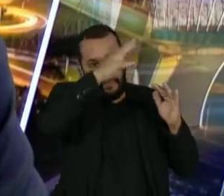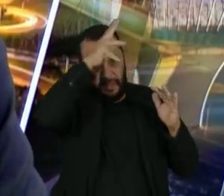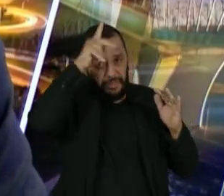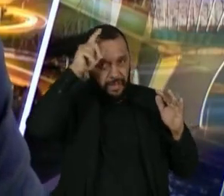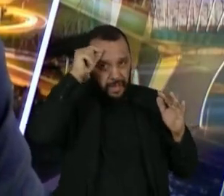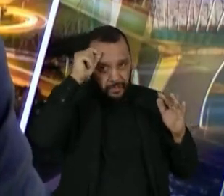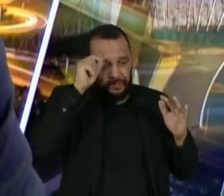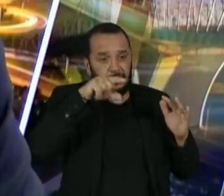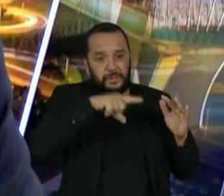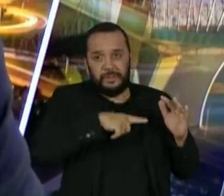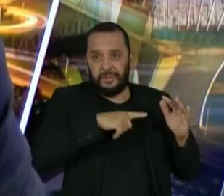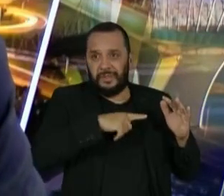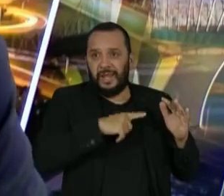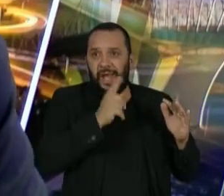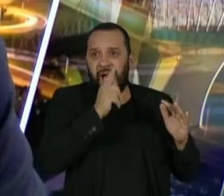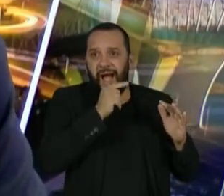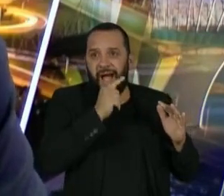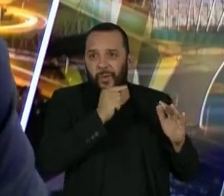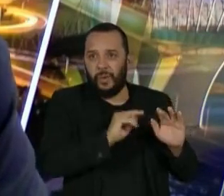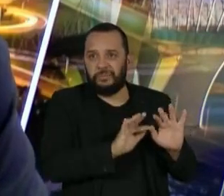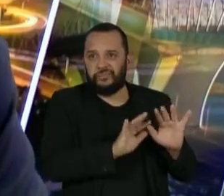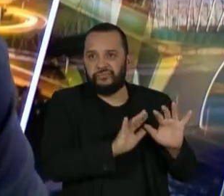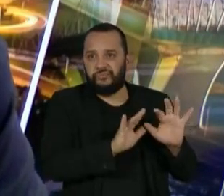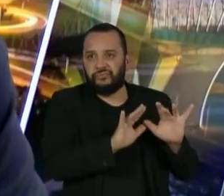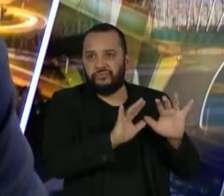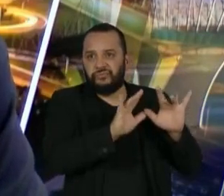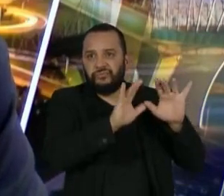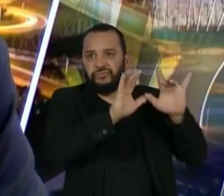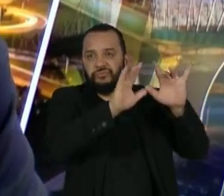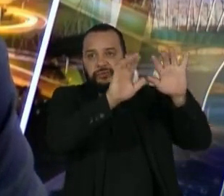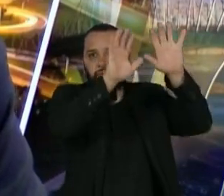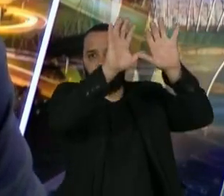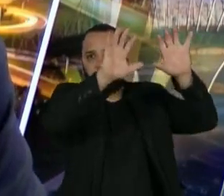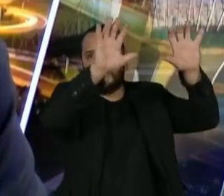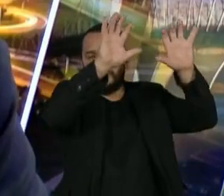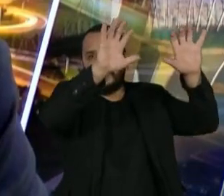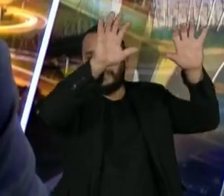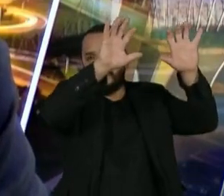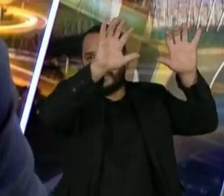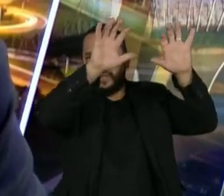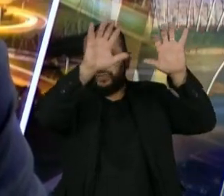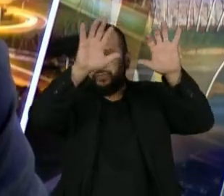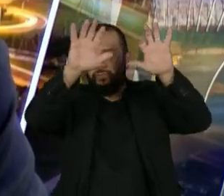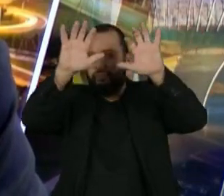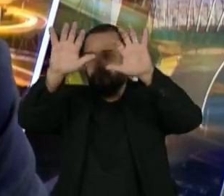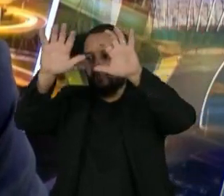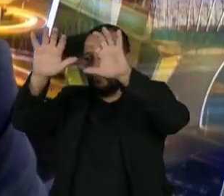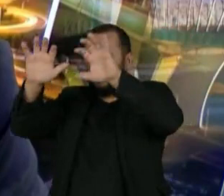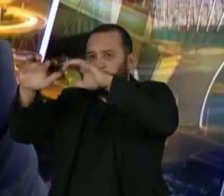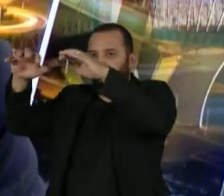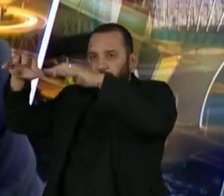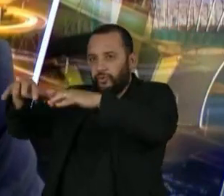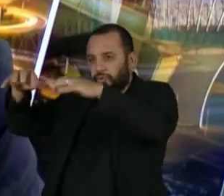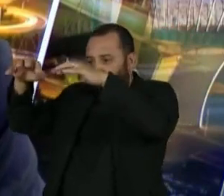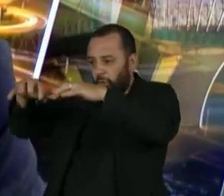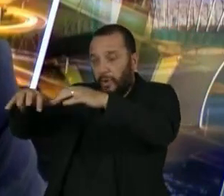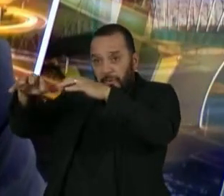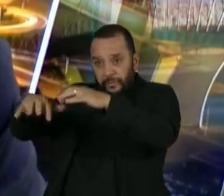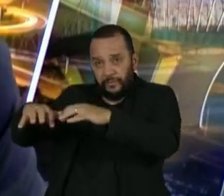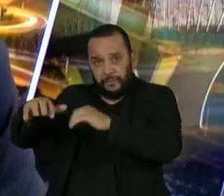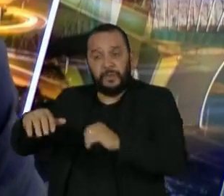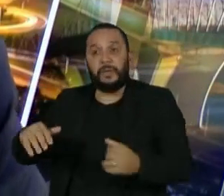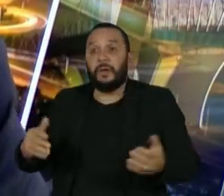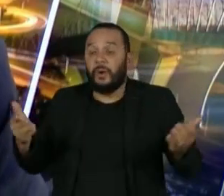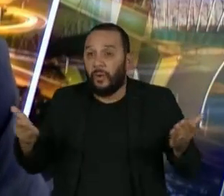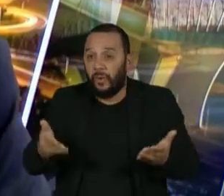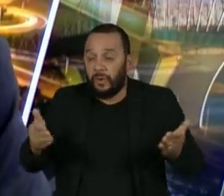É importante também dizer que se os nossos reservatórios das hidrelétricas estão cheios de água nesse